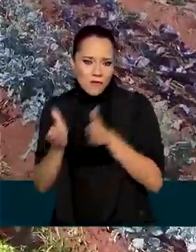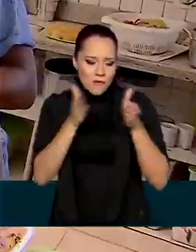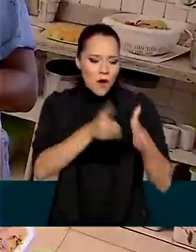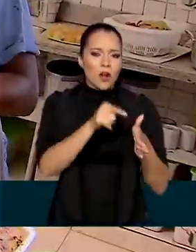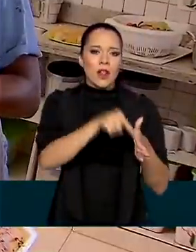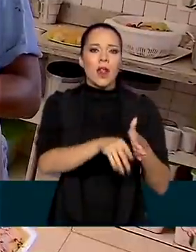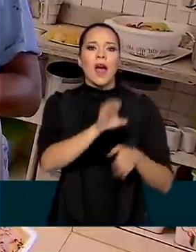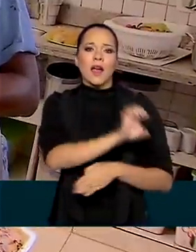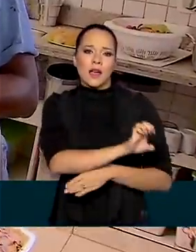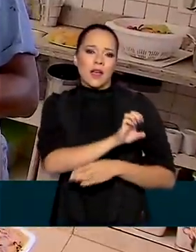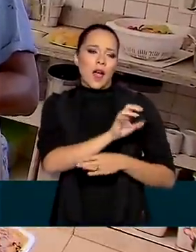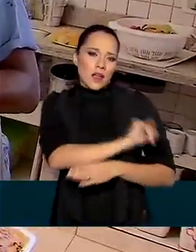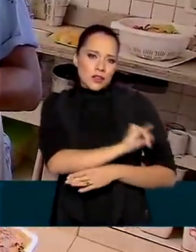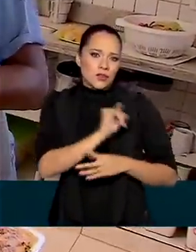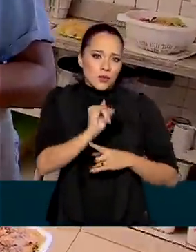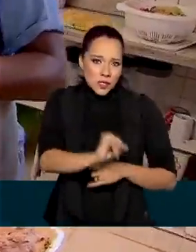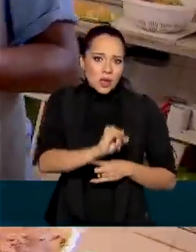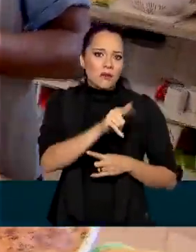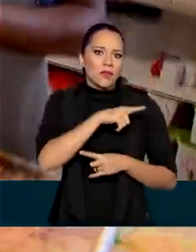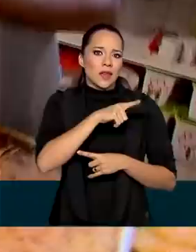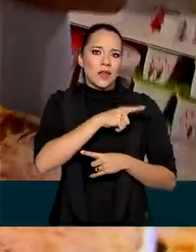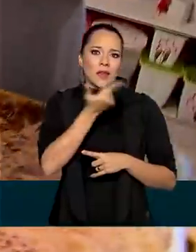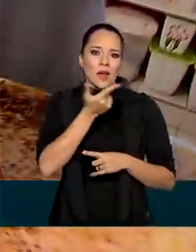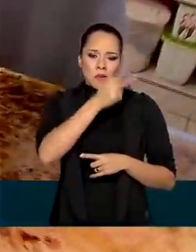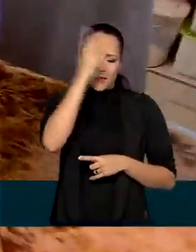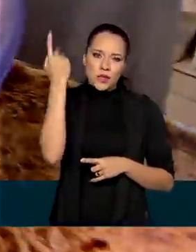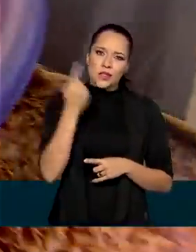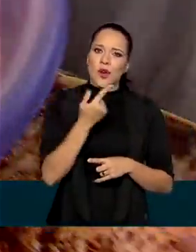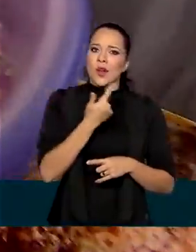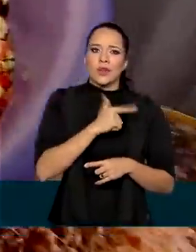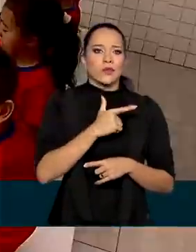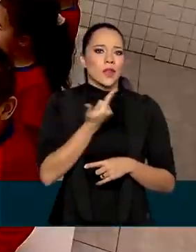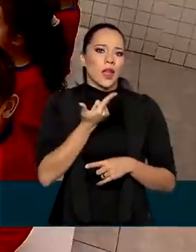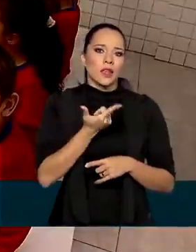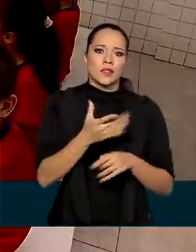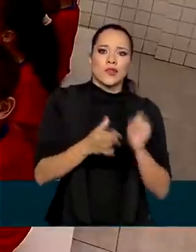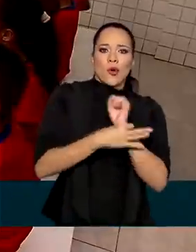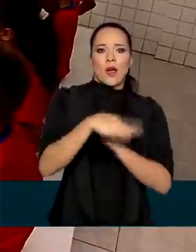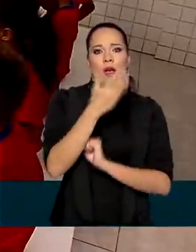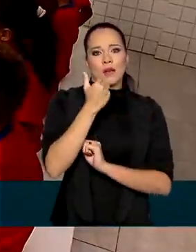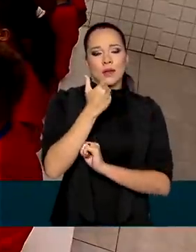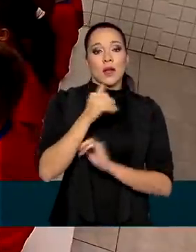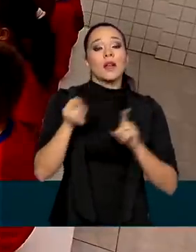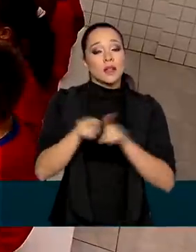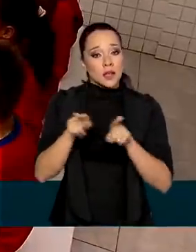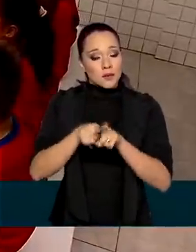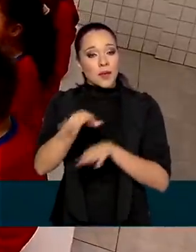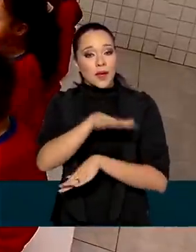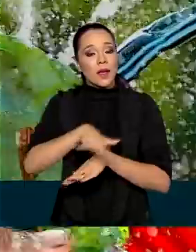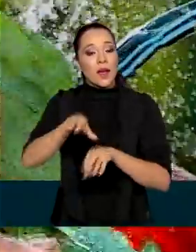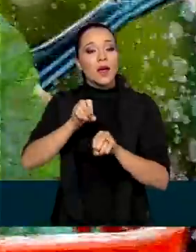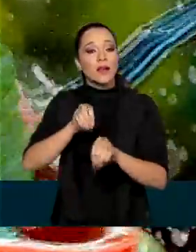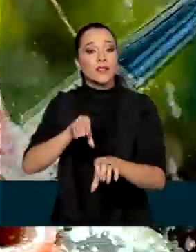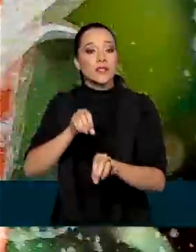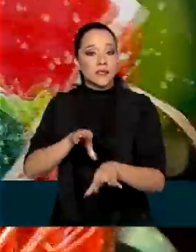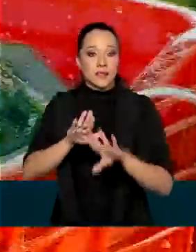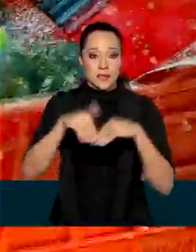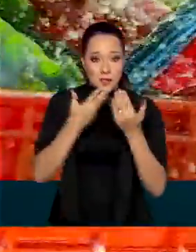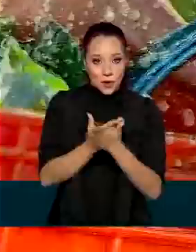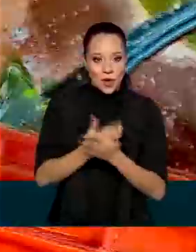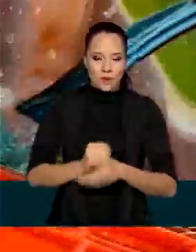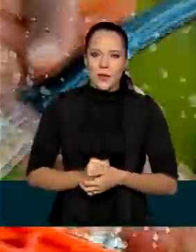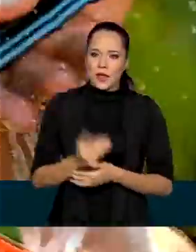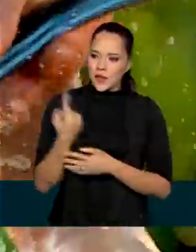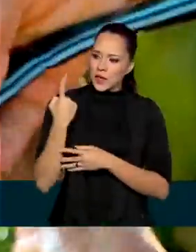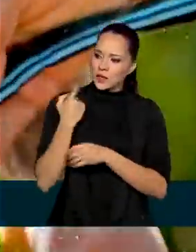a entidades que atendem pessoas em situação de insegurança alimentar e também à rede pública de ensino. Desde